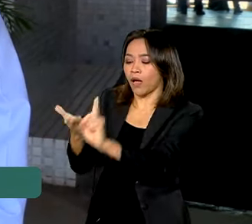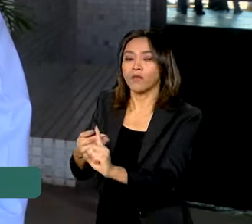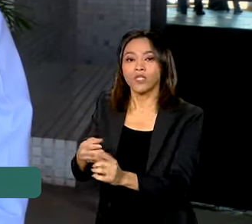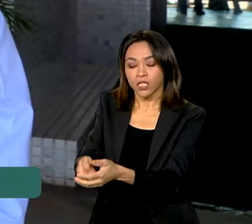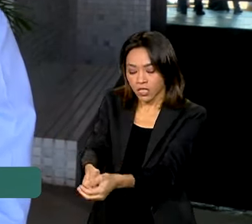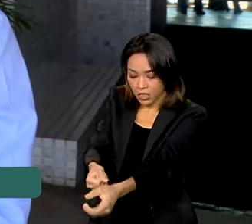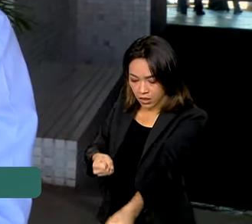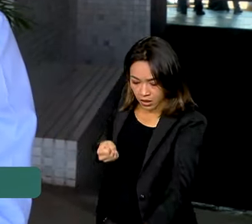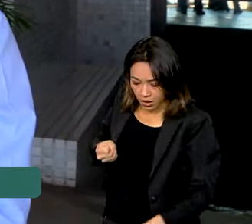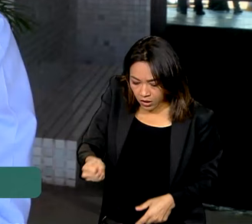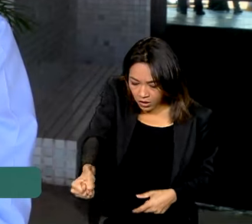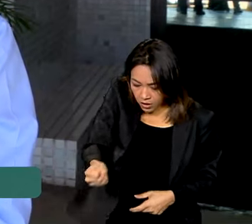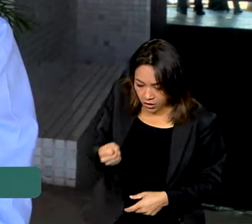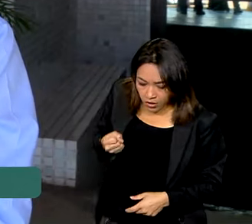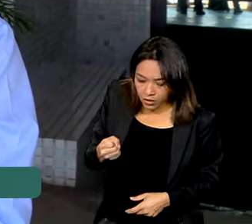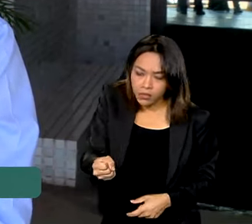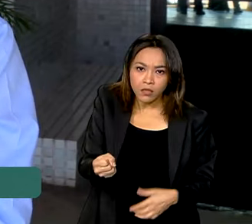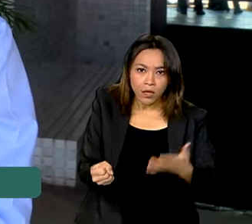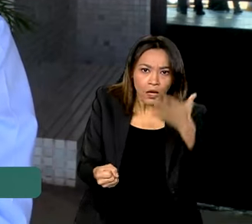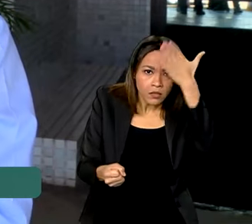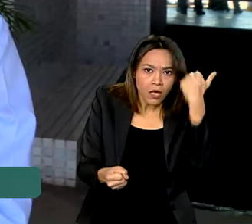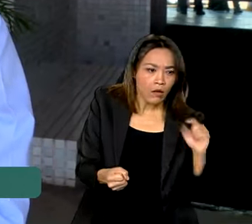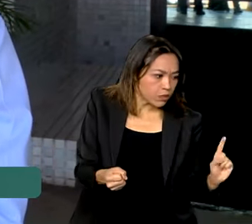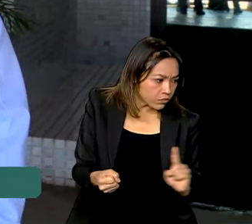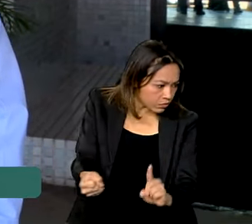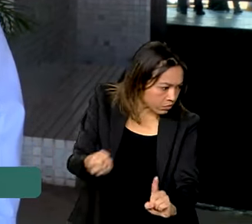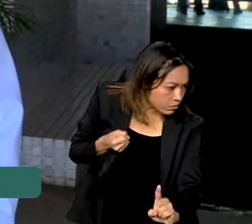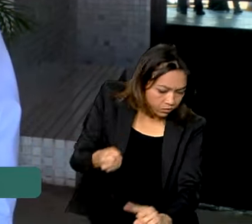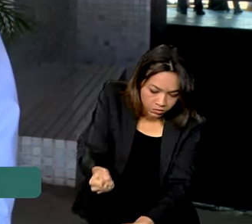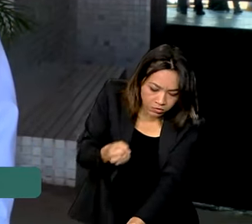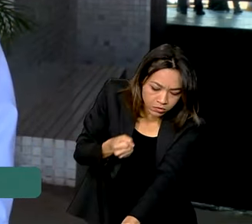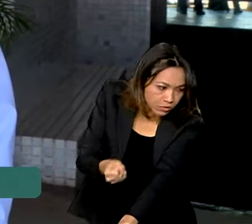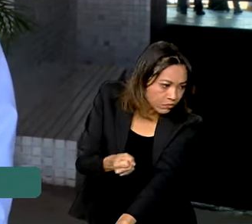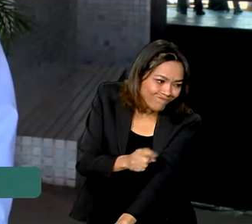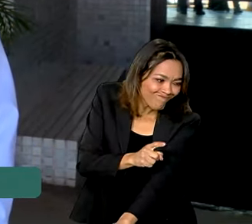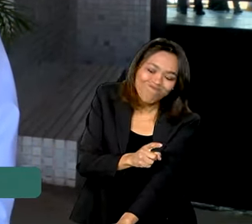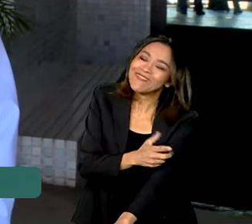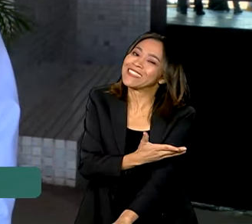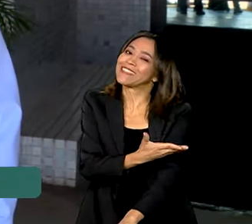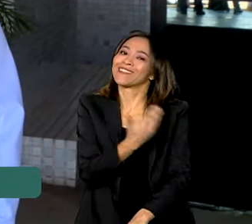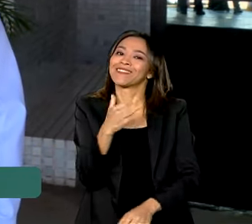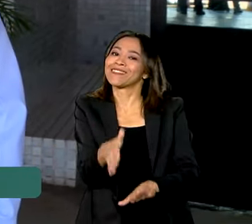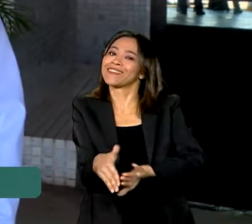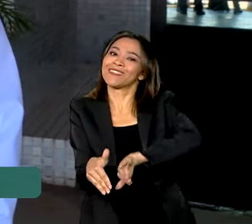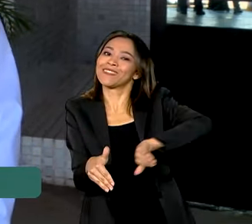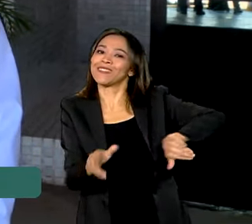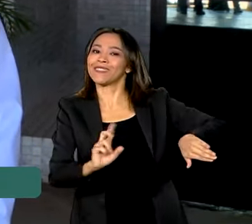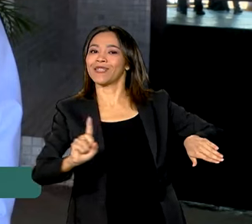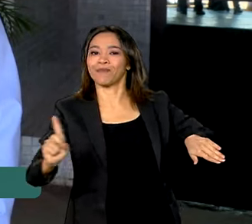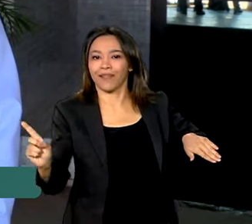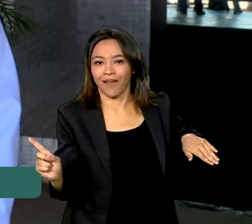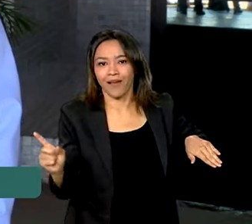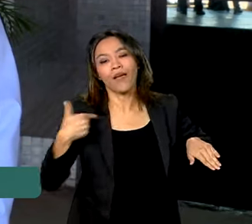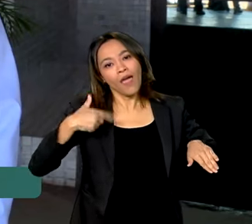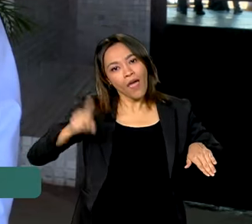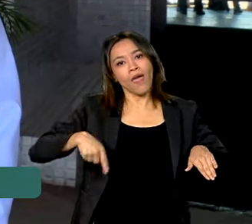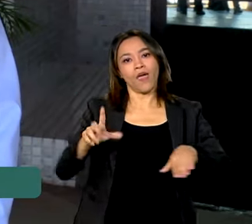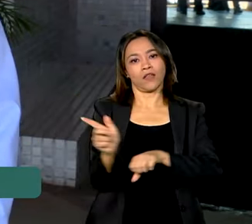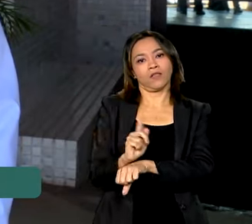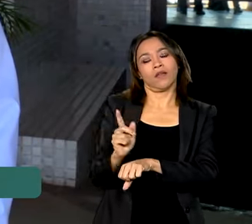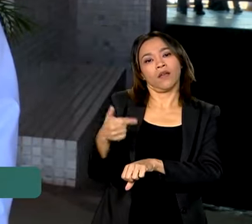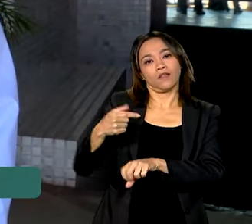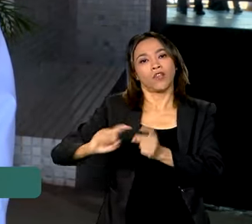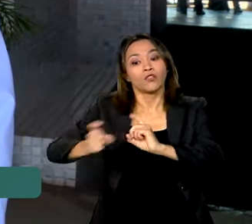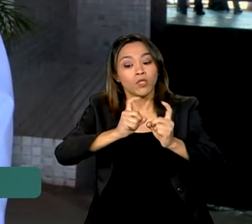circular e não botar uma pessoa treinada para aquele serviço. Então, isso são medidas administrativas. Essas medidas, que às vezes são muito mais difíceis e muito